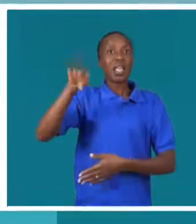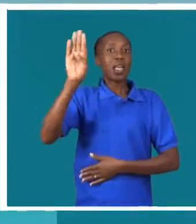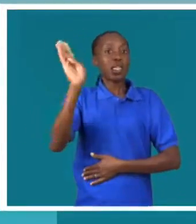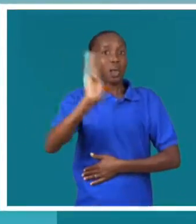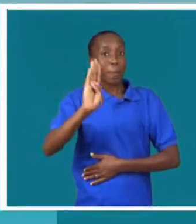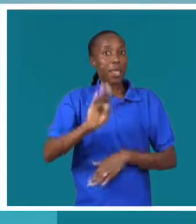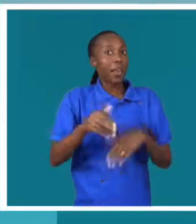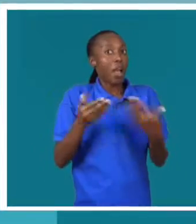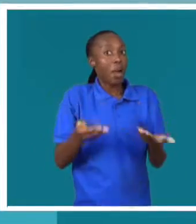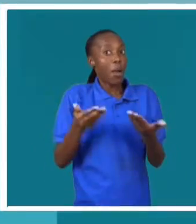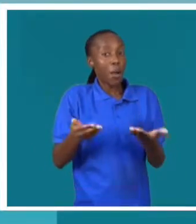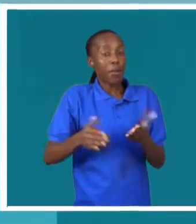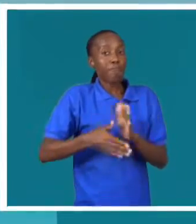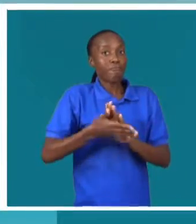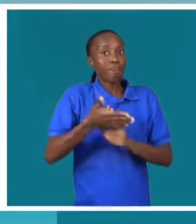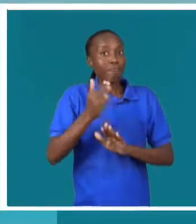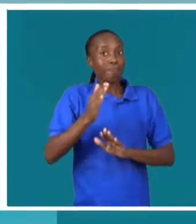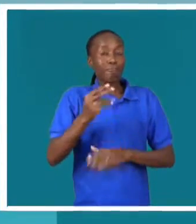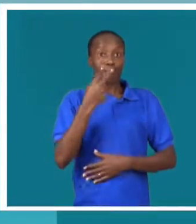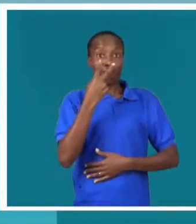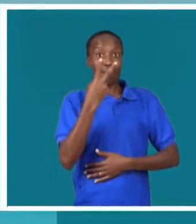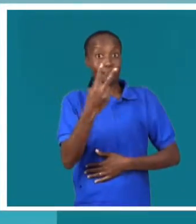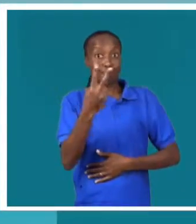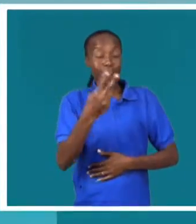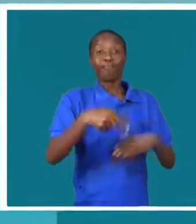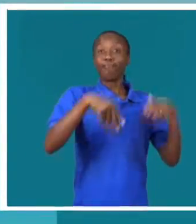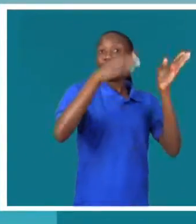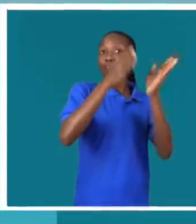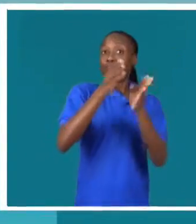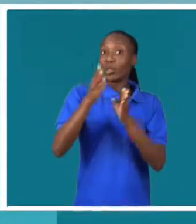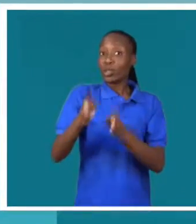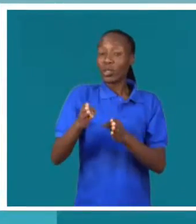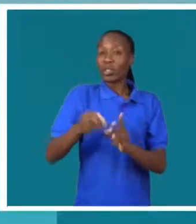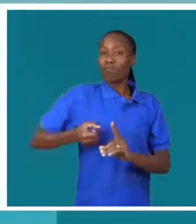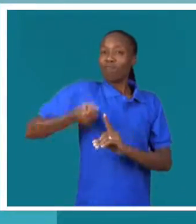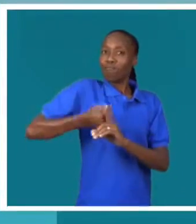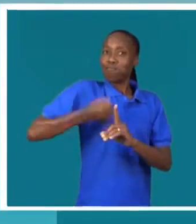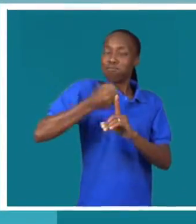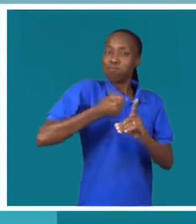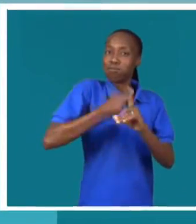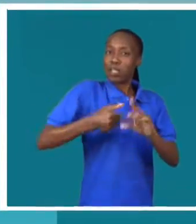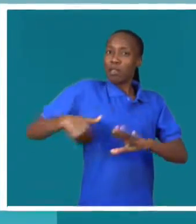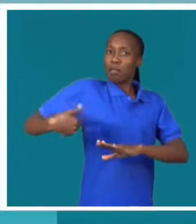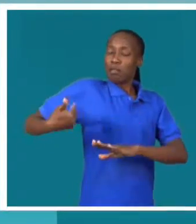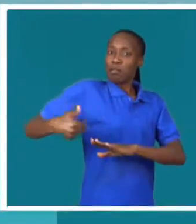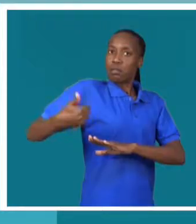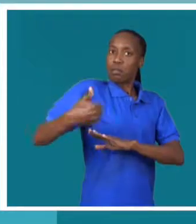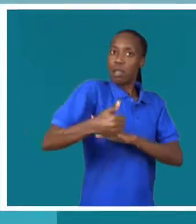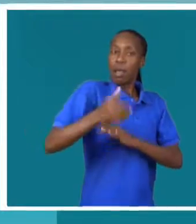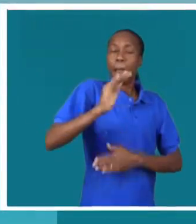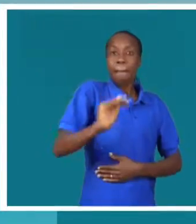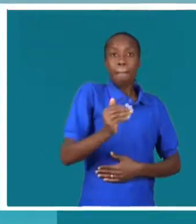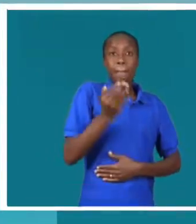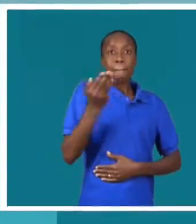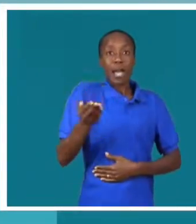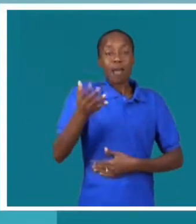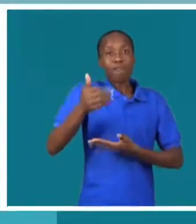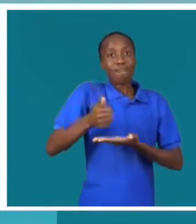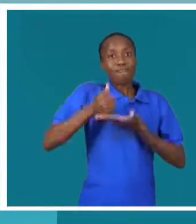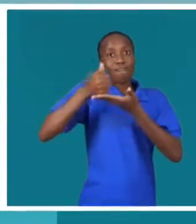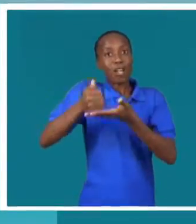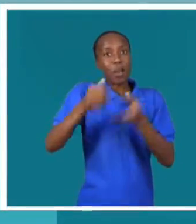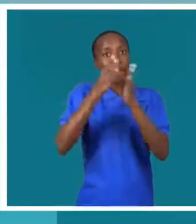da Beira. Para já acompanha figuras que lutam de dia a dia em prol